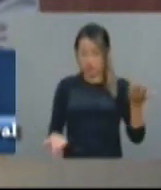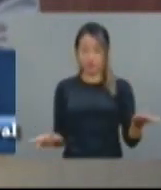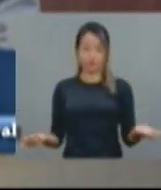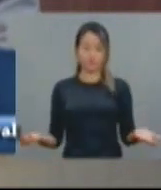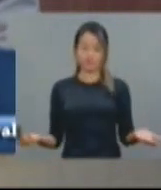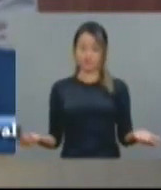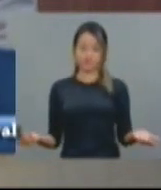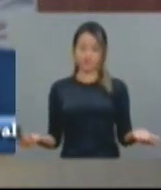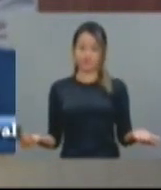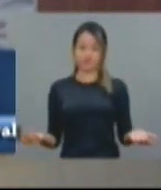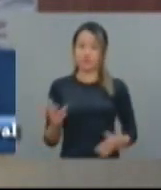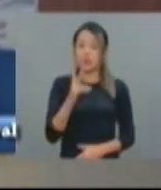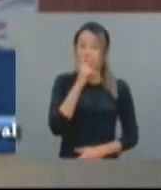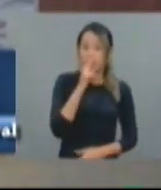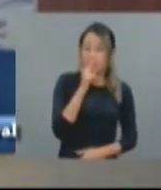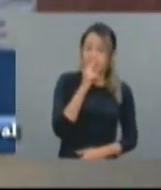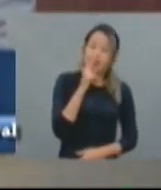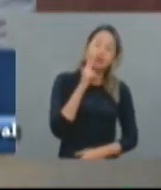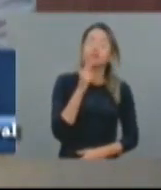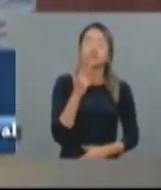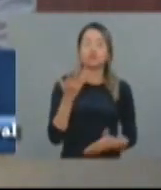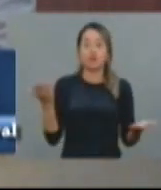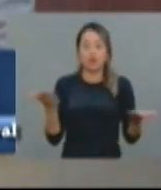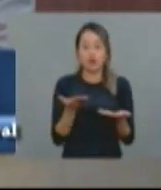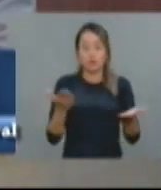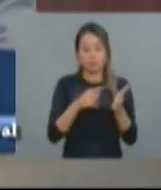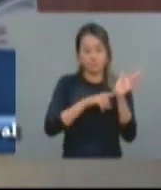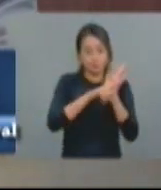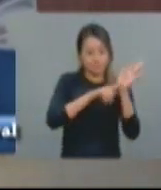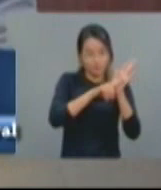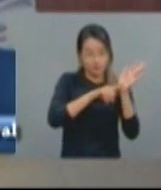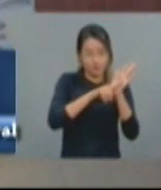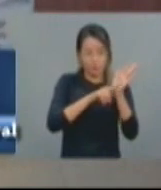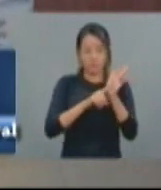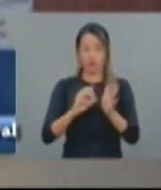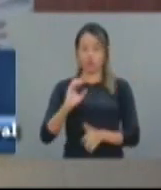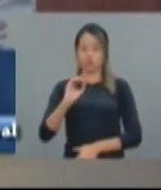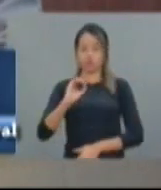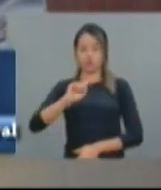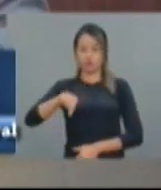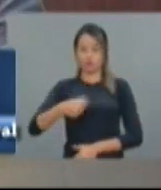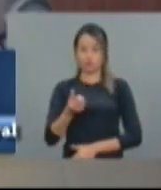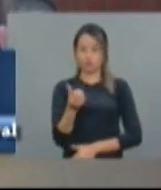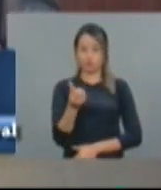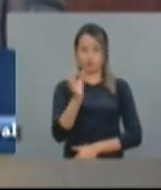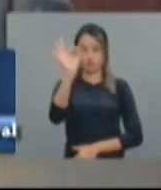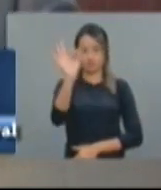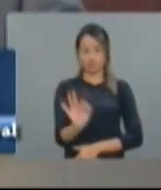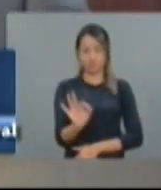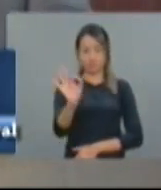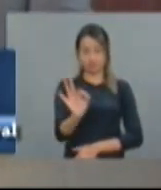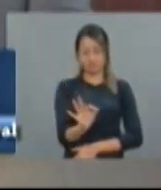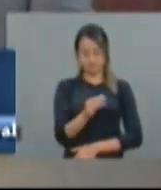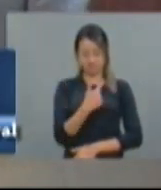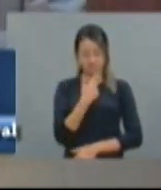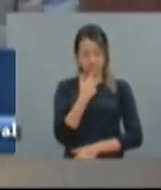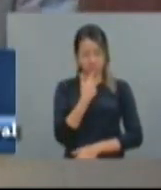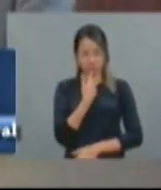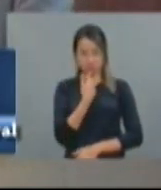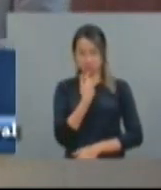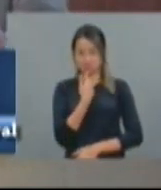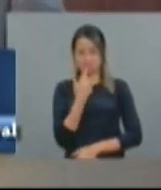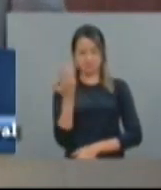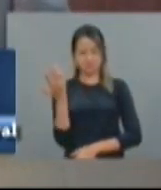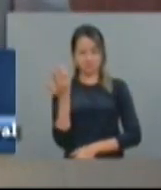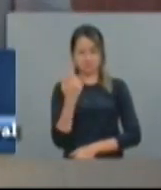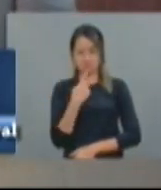O desempenho do trimestre da economia foi de 2,6%, já muito baixo, já de um